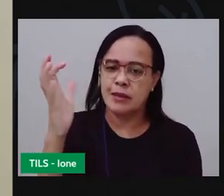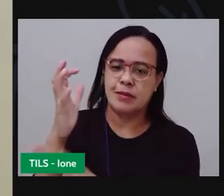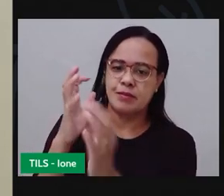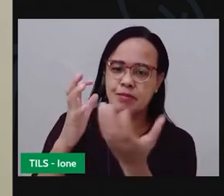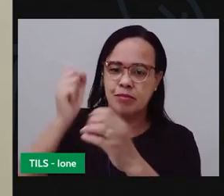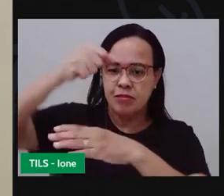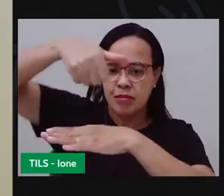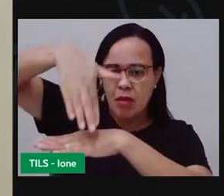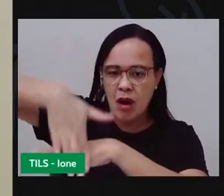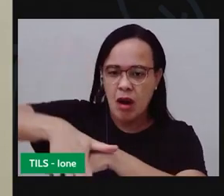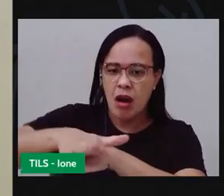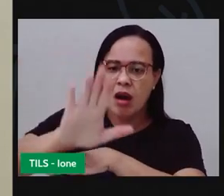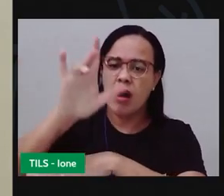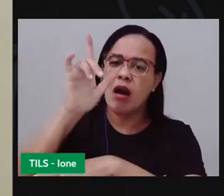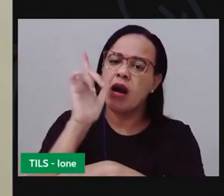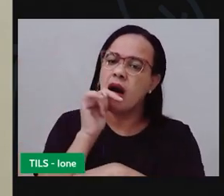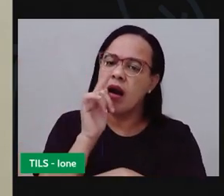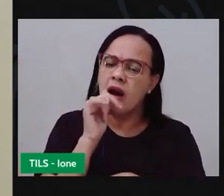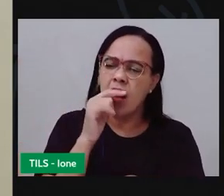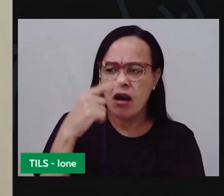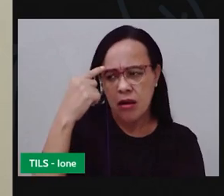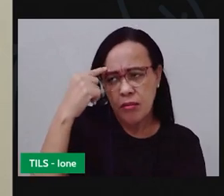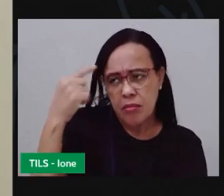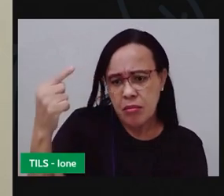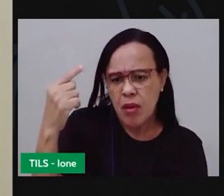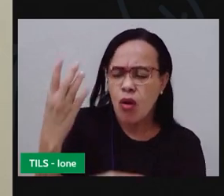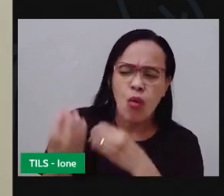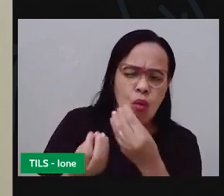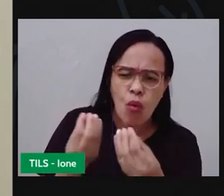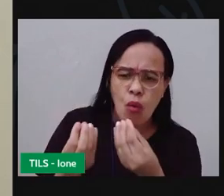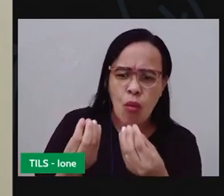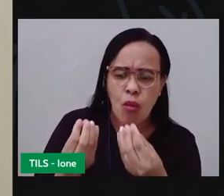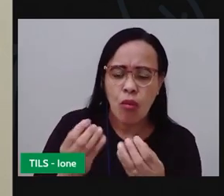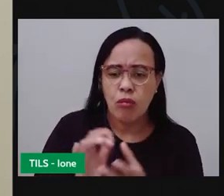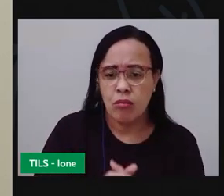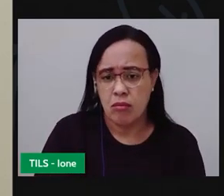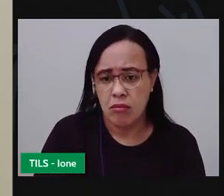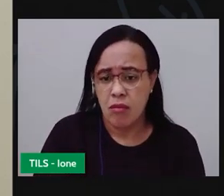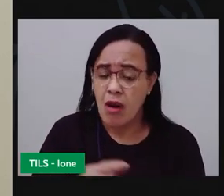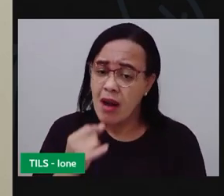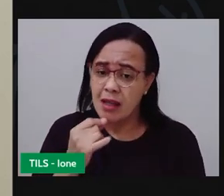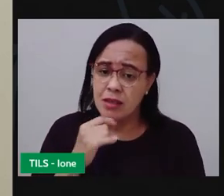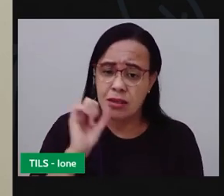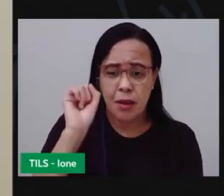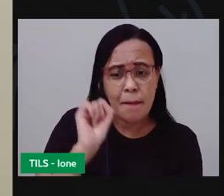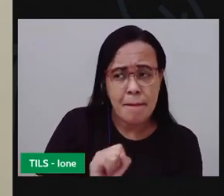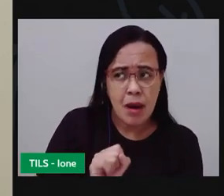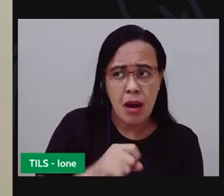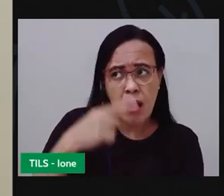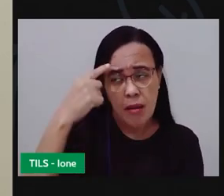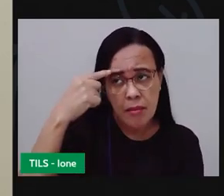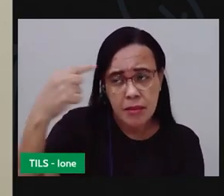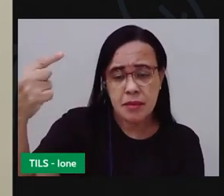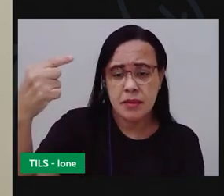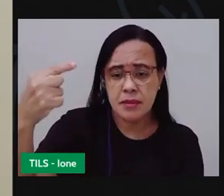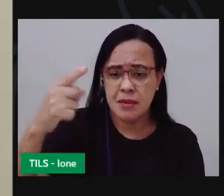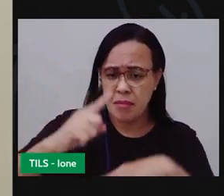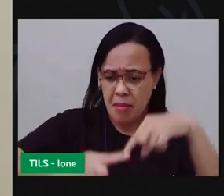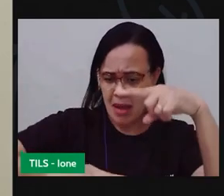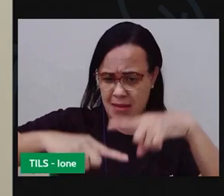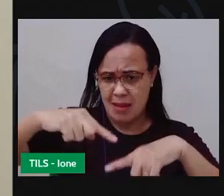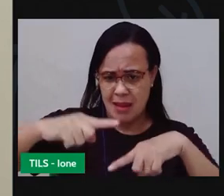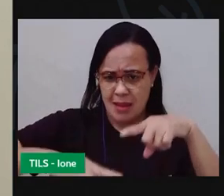Vocês já pararam para pensar quanto tempo esses materiais